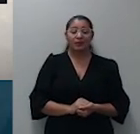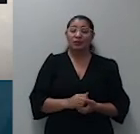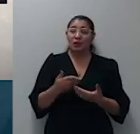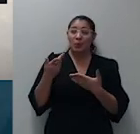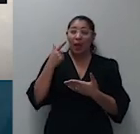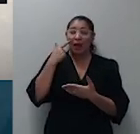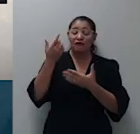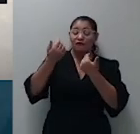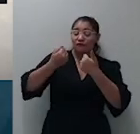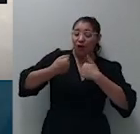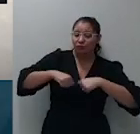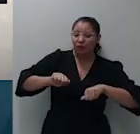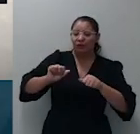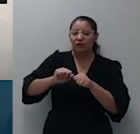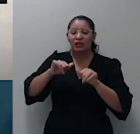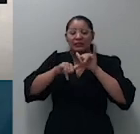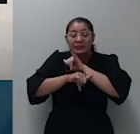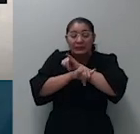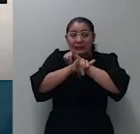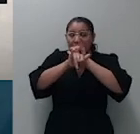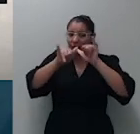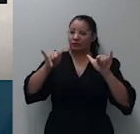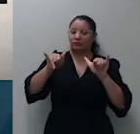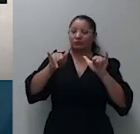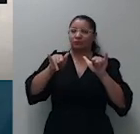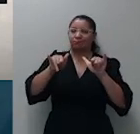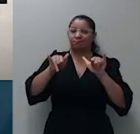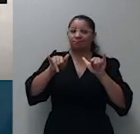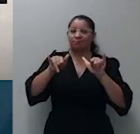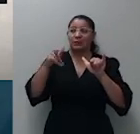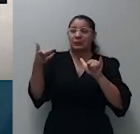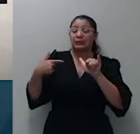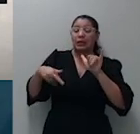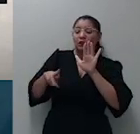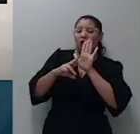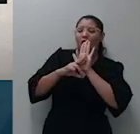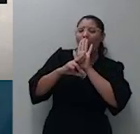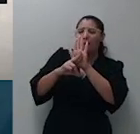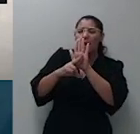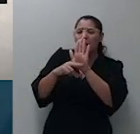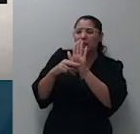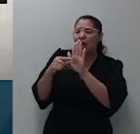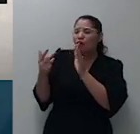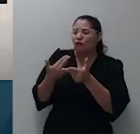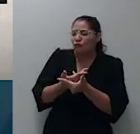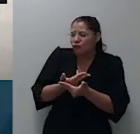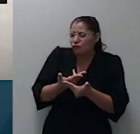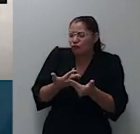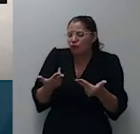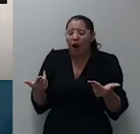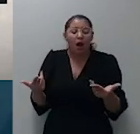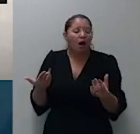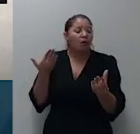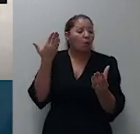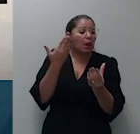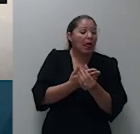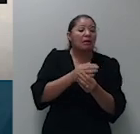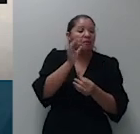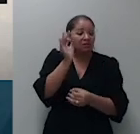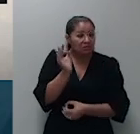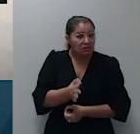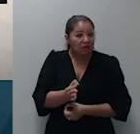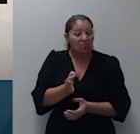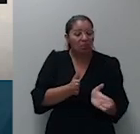citado, tendo apresentado embargos monitórios no prazo legal, motivo pelo qual